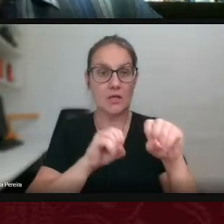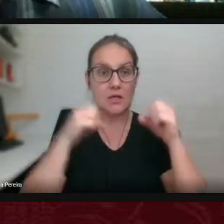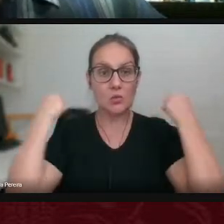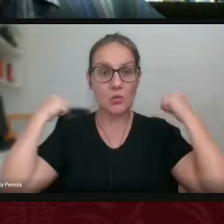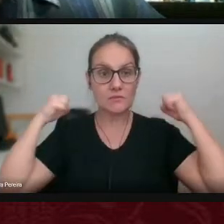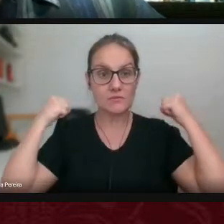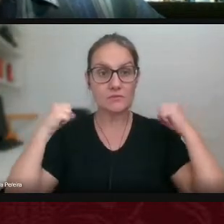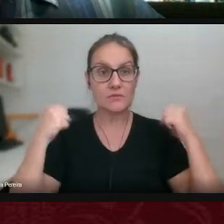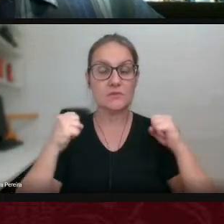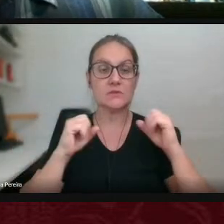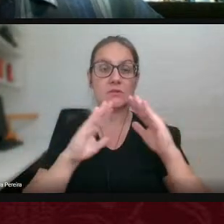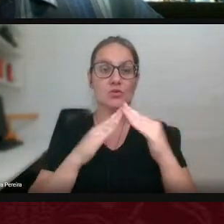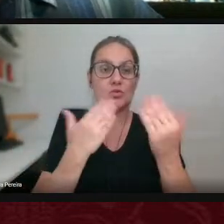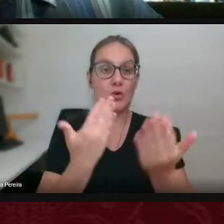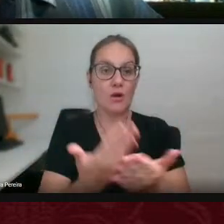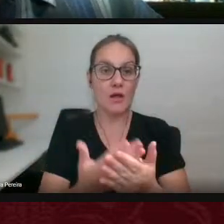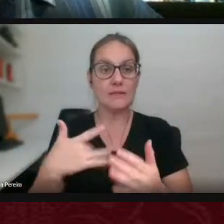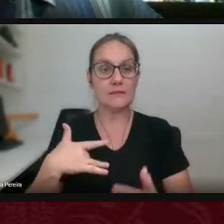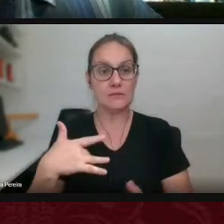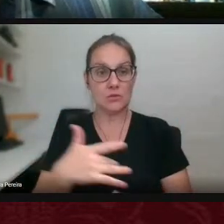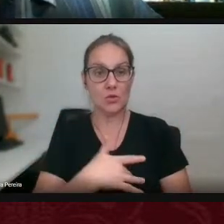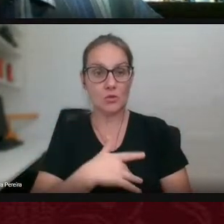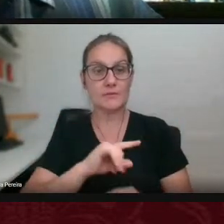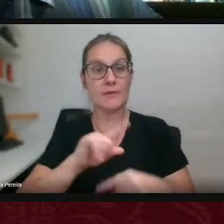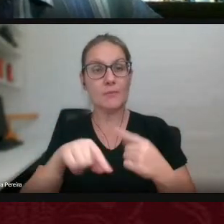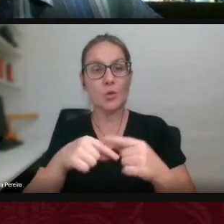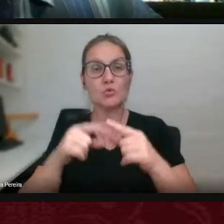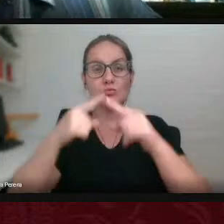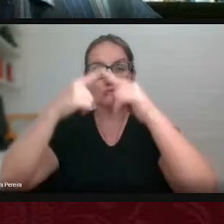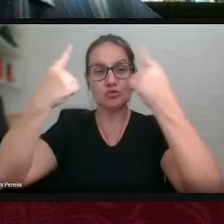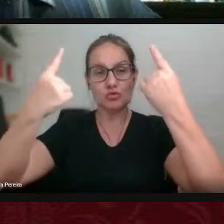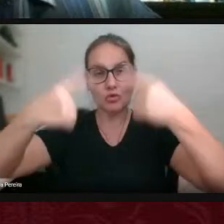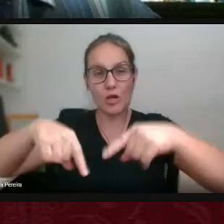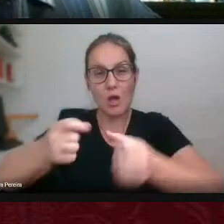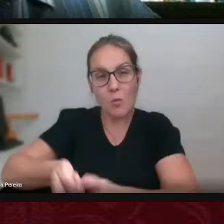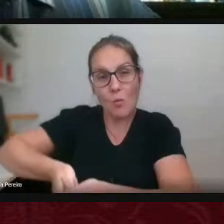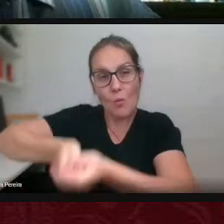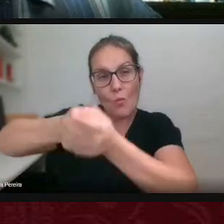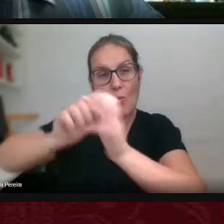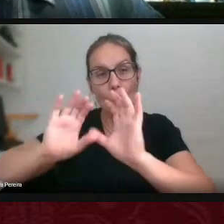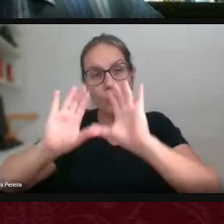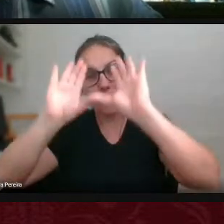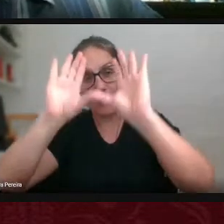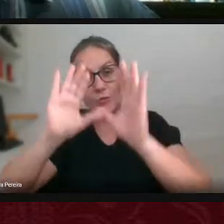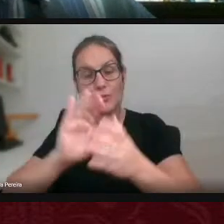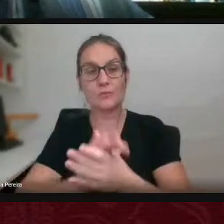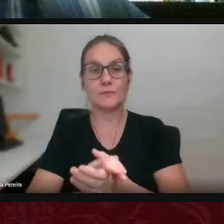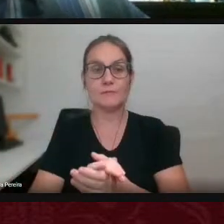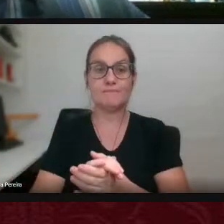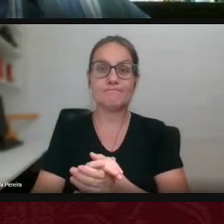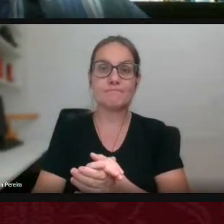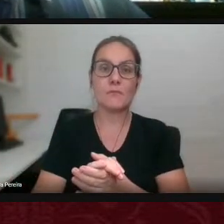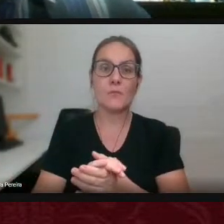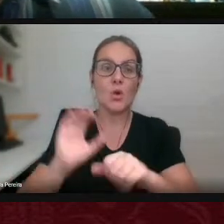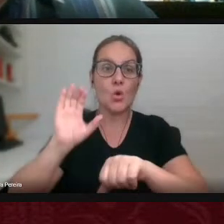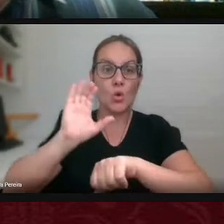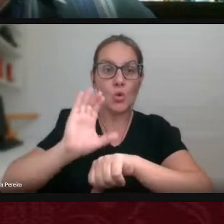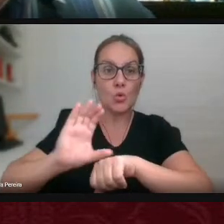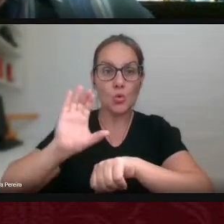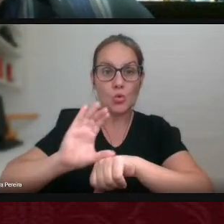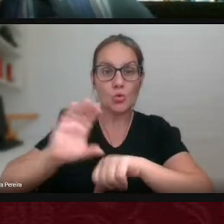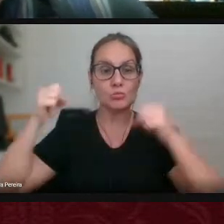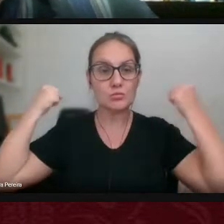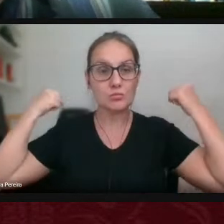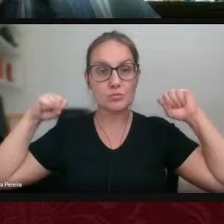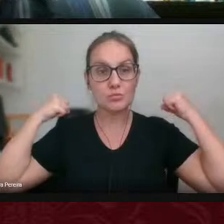pioneiro, depois o primeiro torneio de voleibol e intercursos, também lá nos primórdios, o curso de educação física da UFGD no